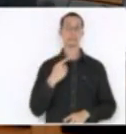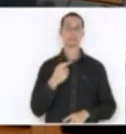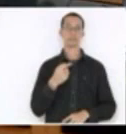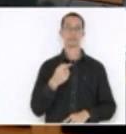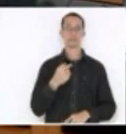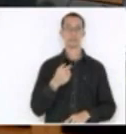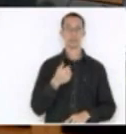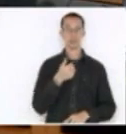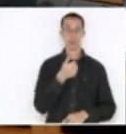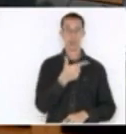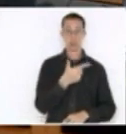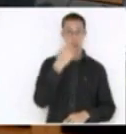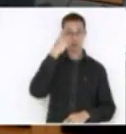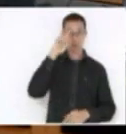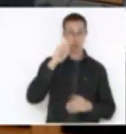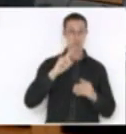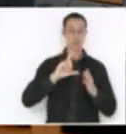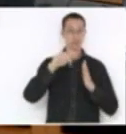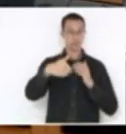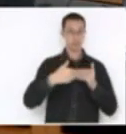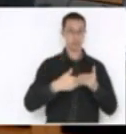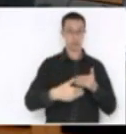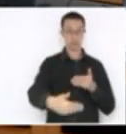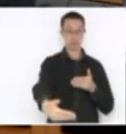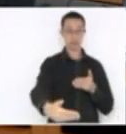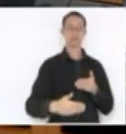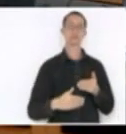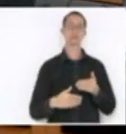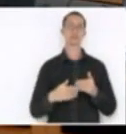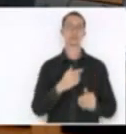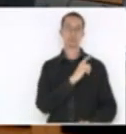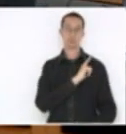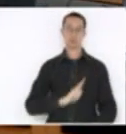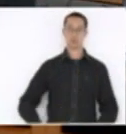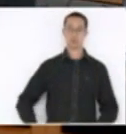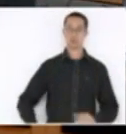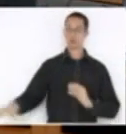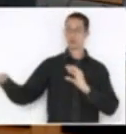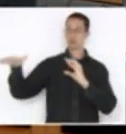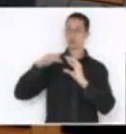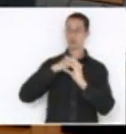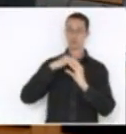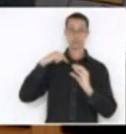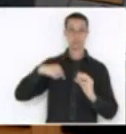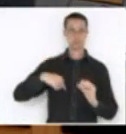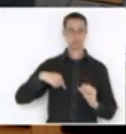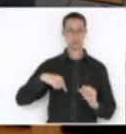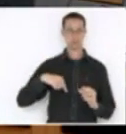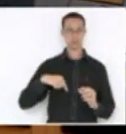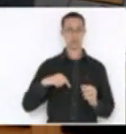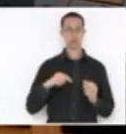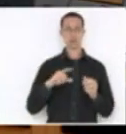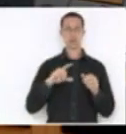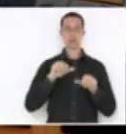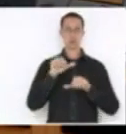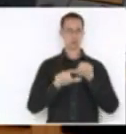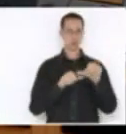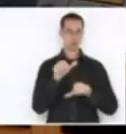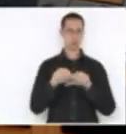entrada do projeto original, o governo envia a esta casa uma modificação no artigo 1º,